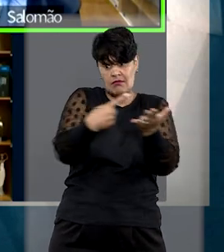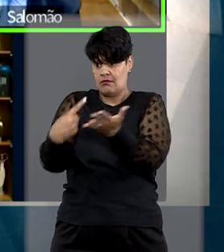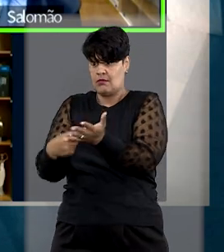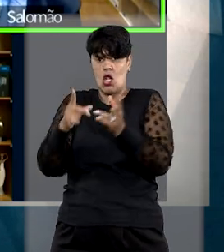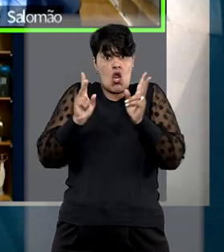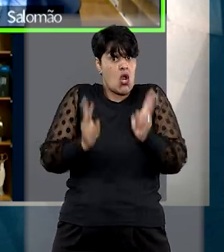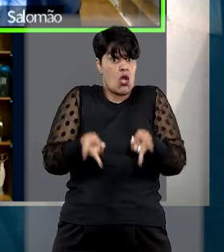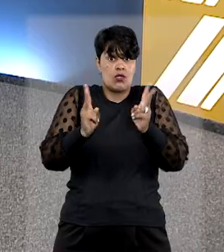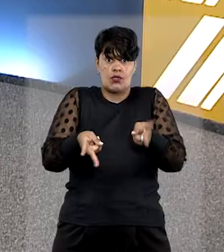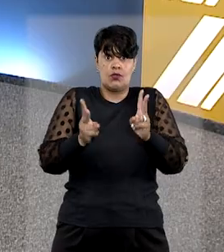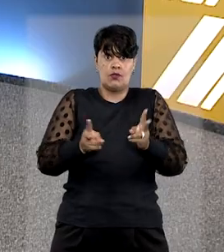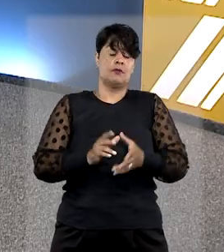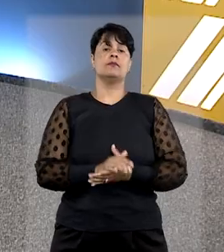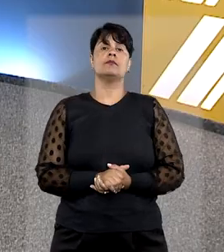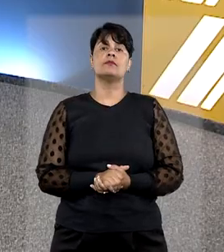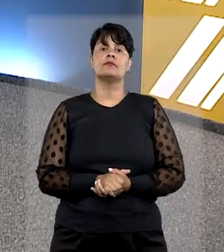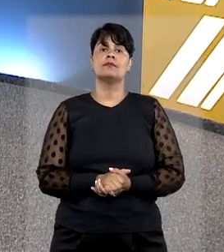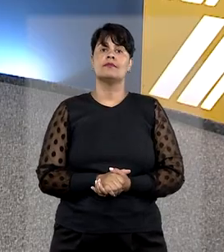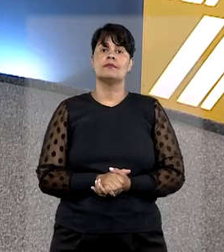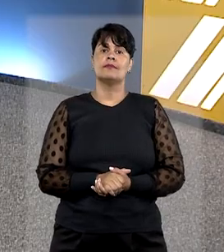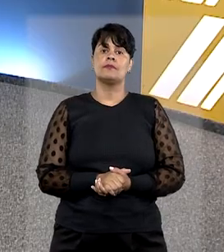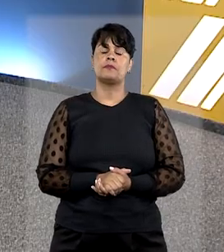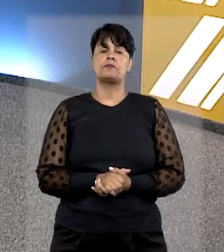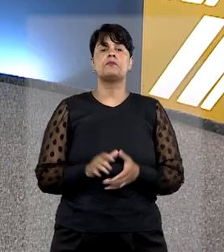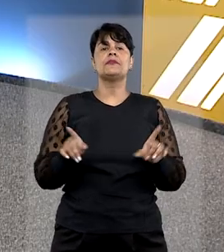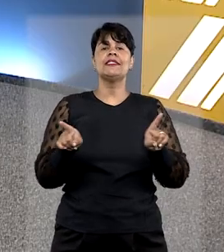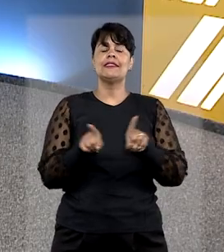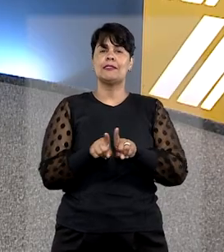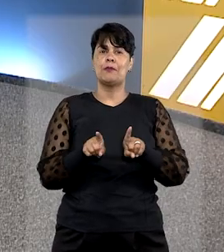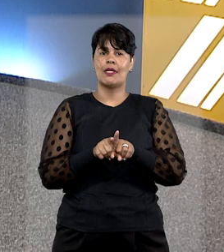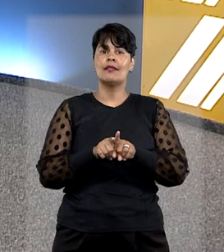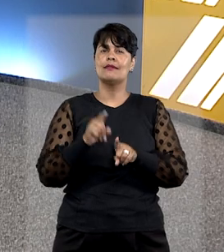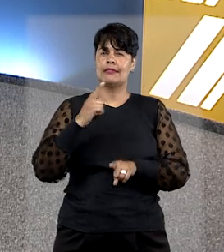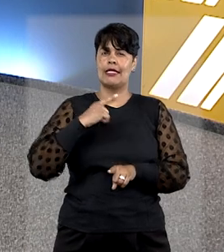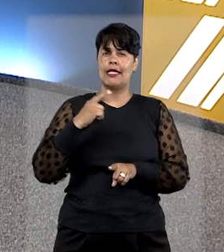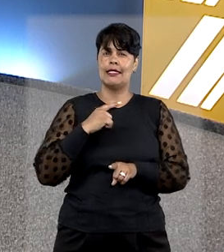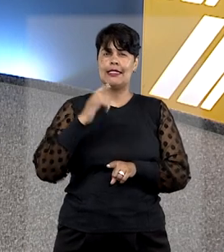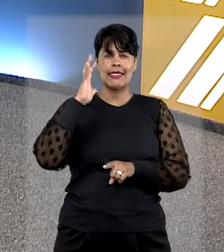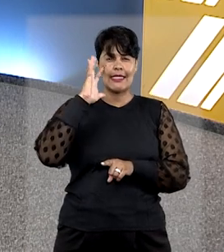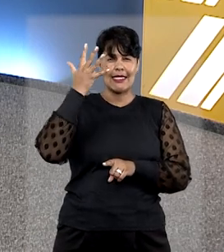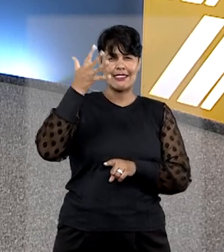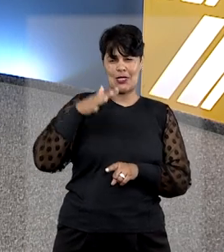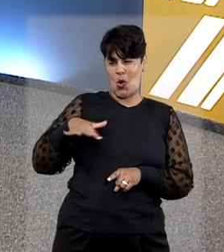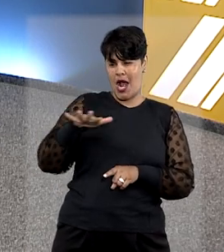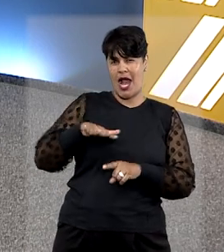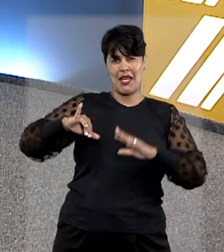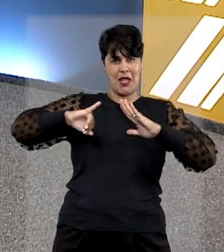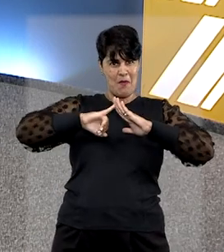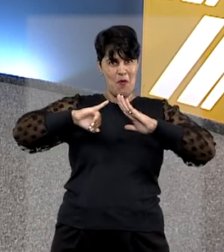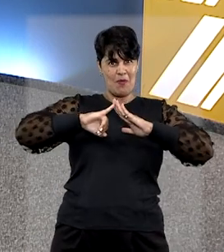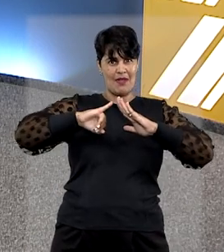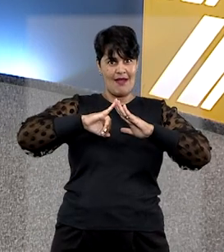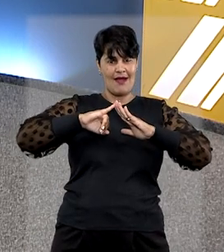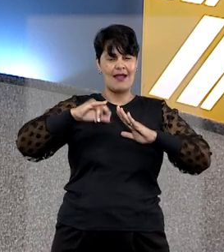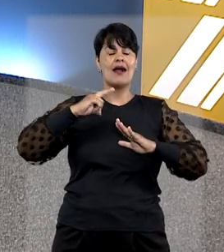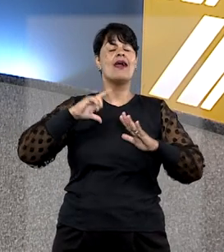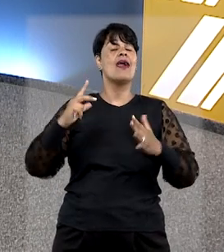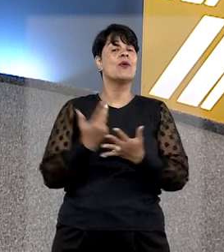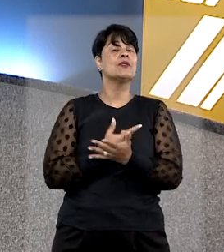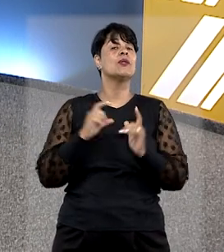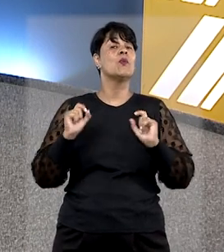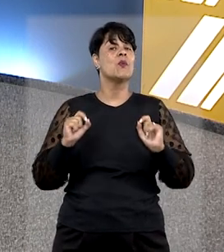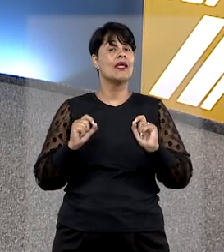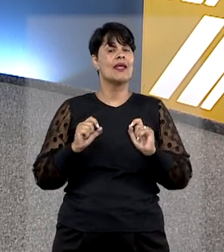do pacto firmado. E entre as decisões com impacto no setor imobiliário, o STJ concluiu que